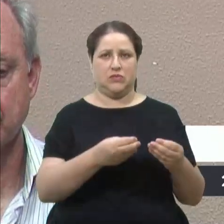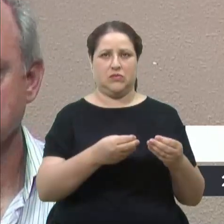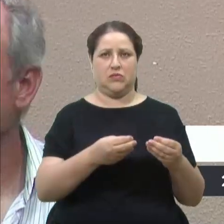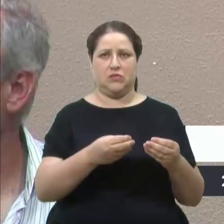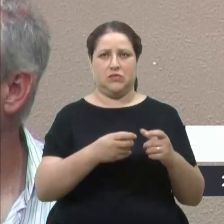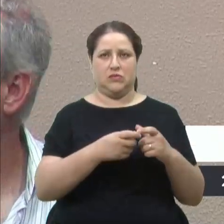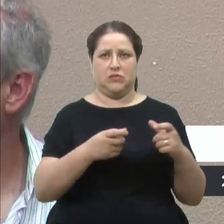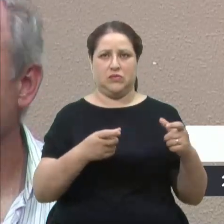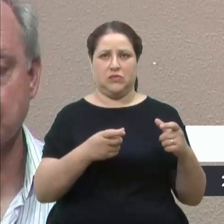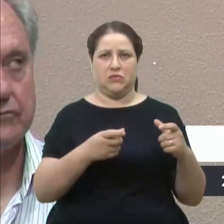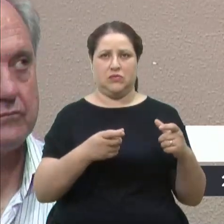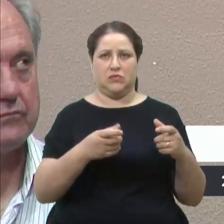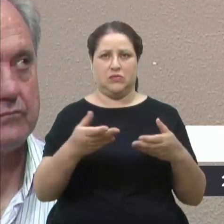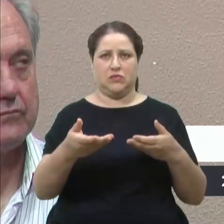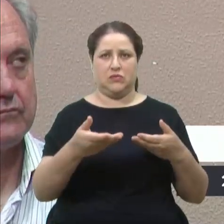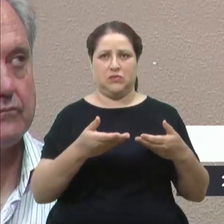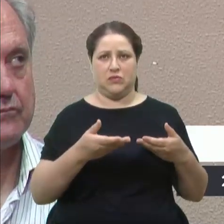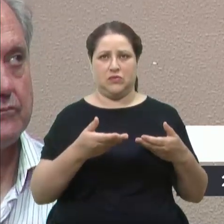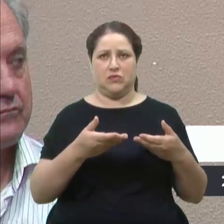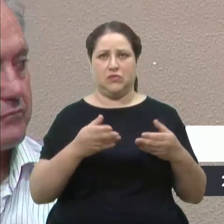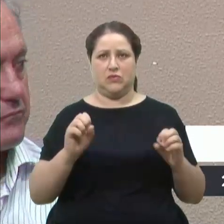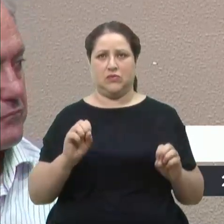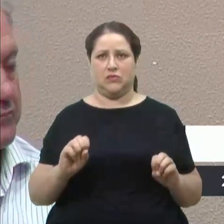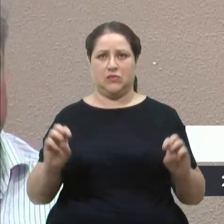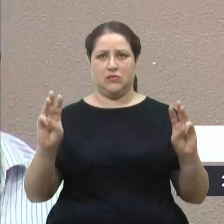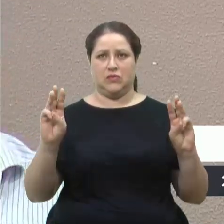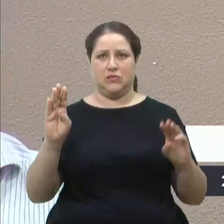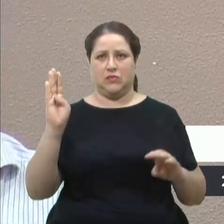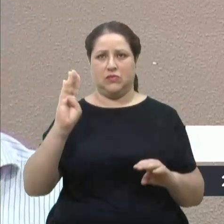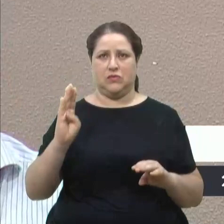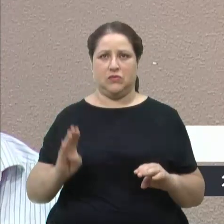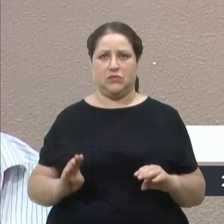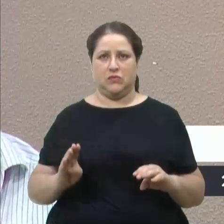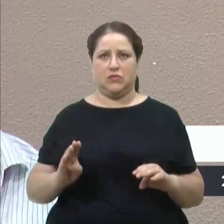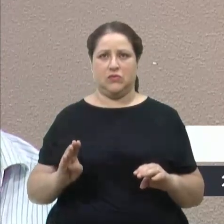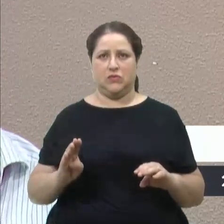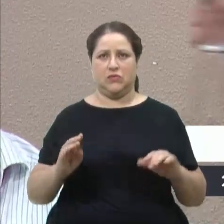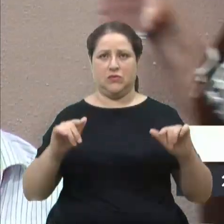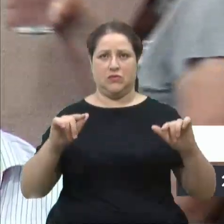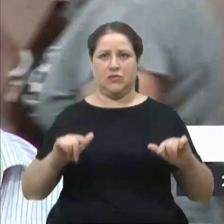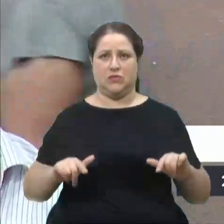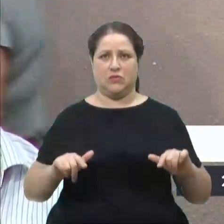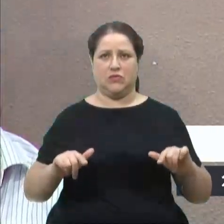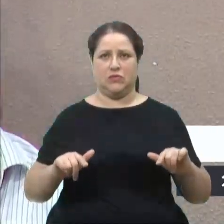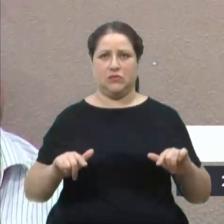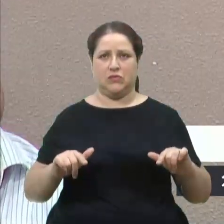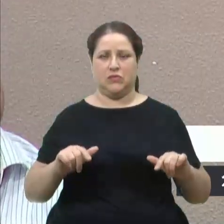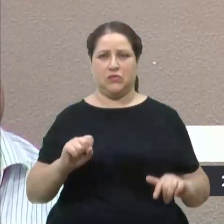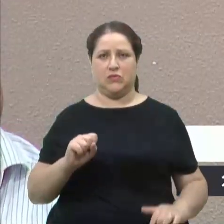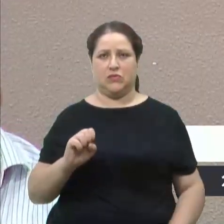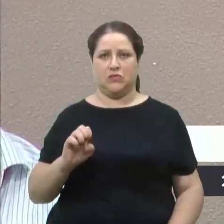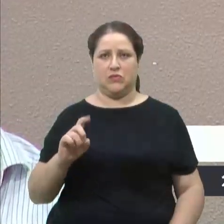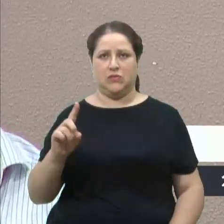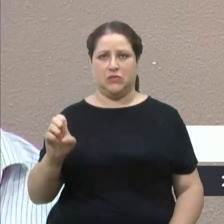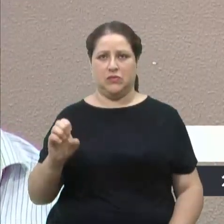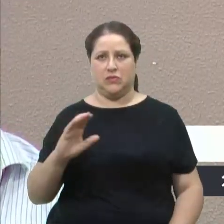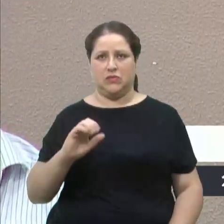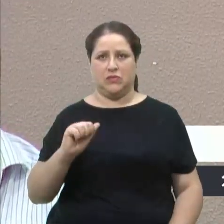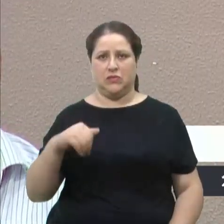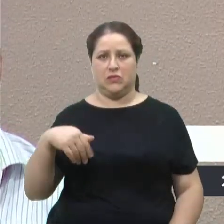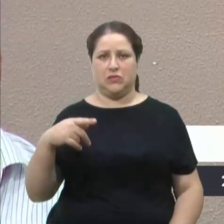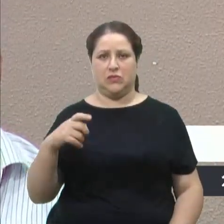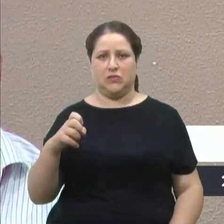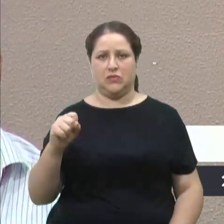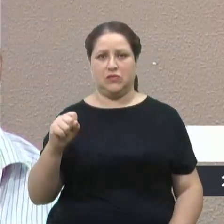porque tem um grande show nacional lá na sede campestre para dia 12, na tarde. Então, não e fora os shows que estarão presentes. Então,